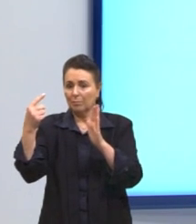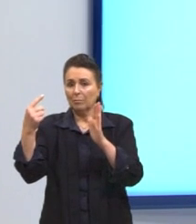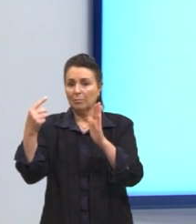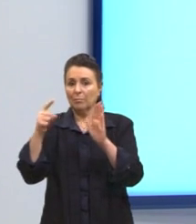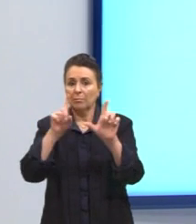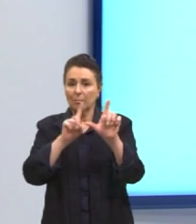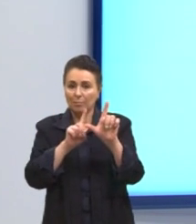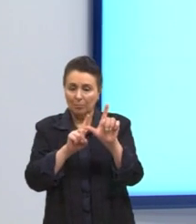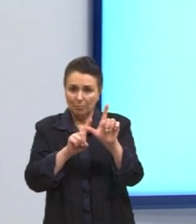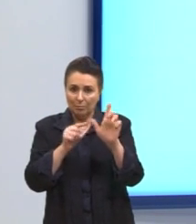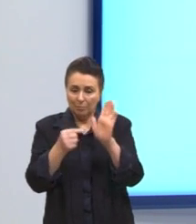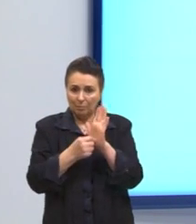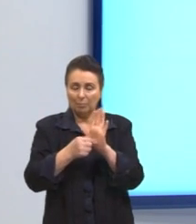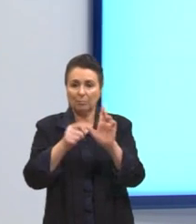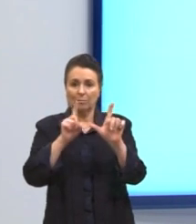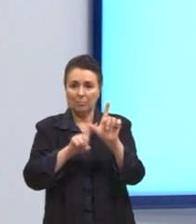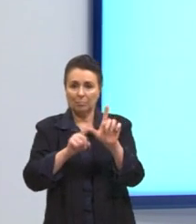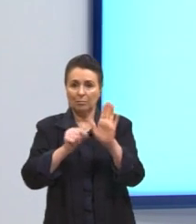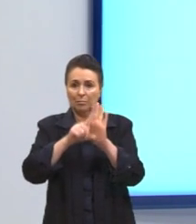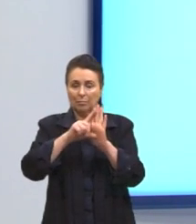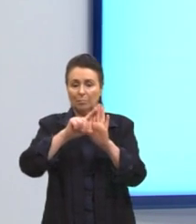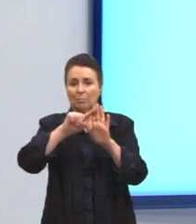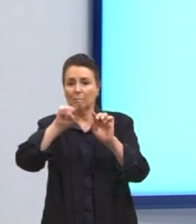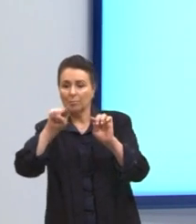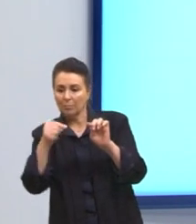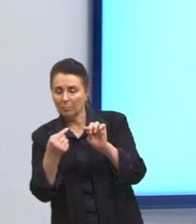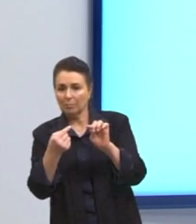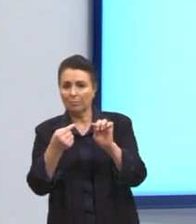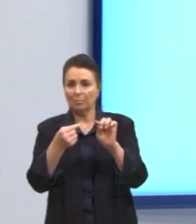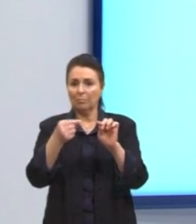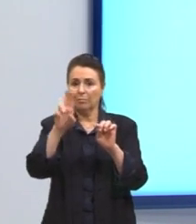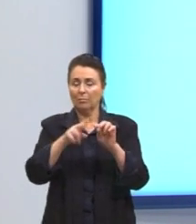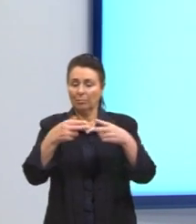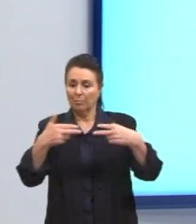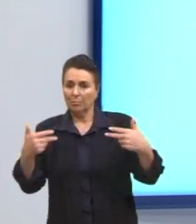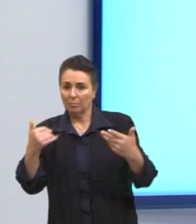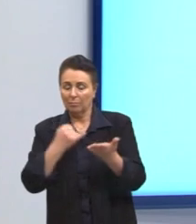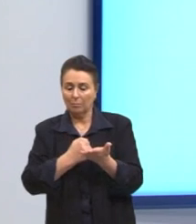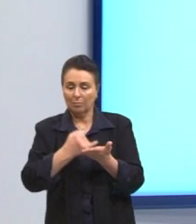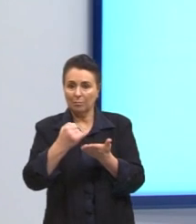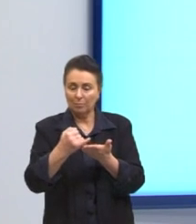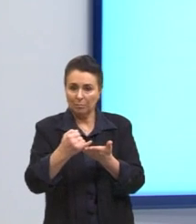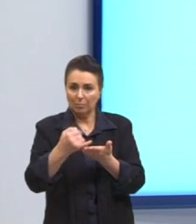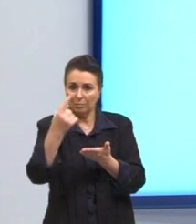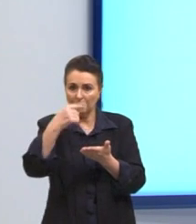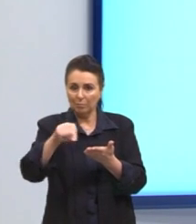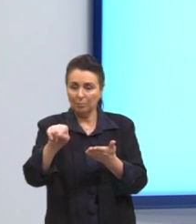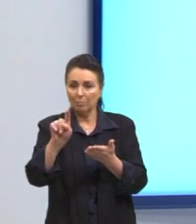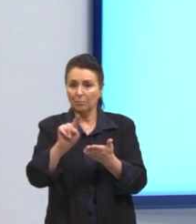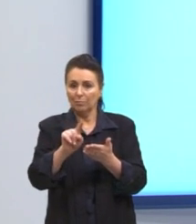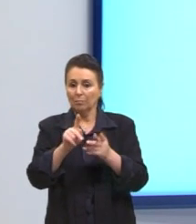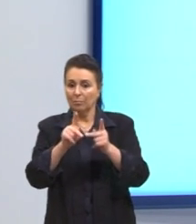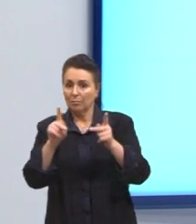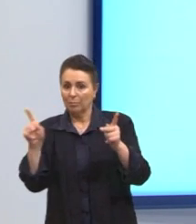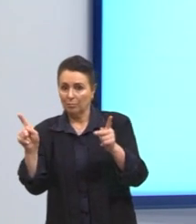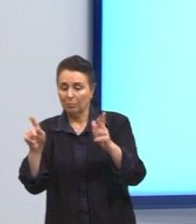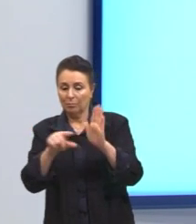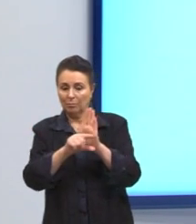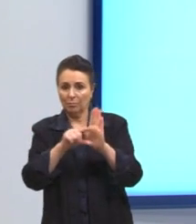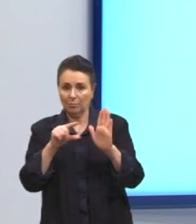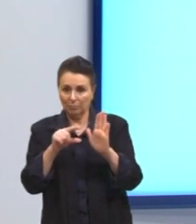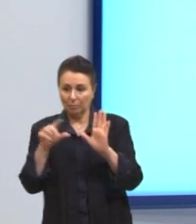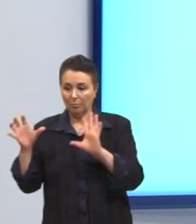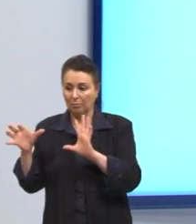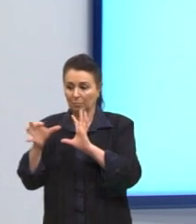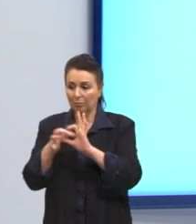letra maiúscula, para isso, vírgula, porque eu estou usando aqui um elemento que vai introduzir o outro período, ele vai ser um conector